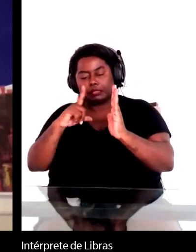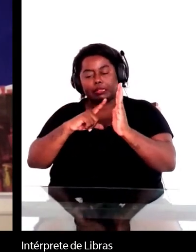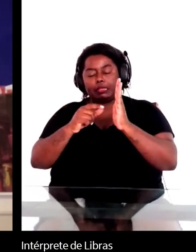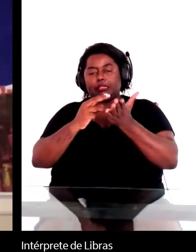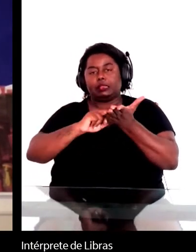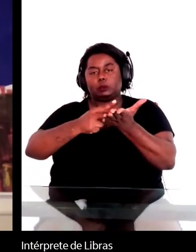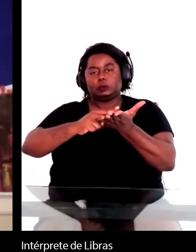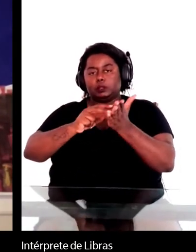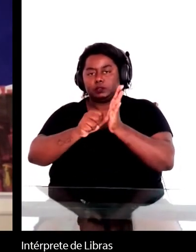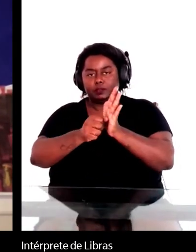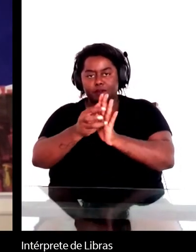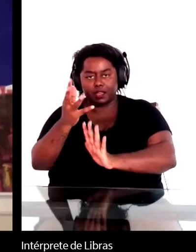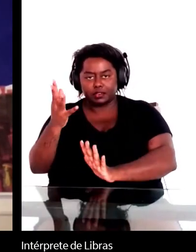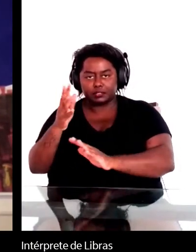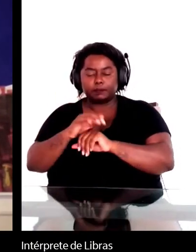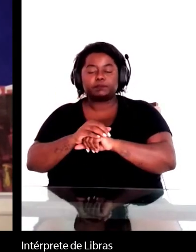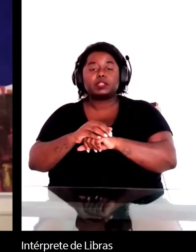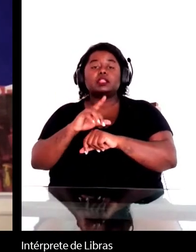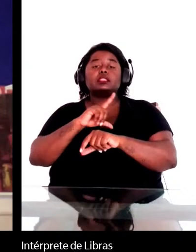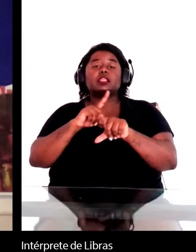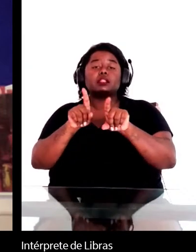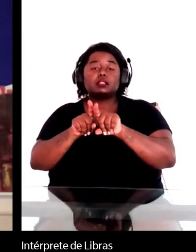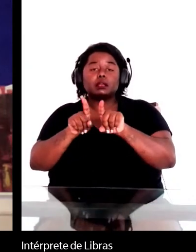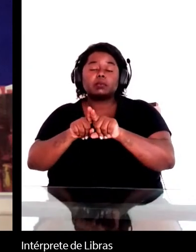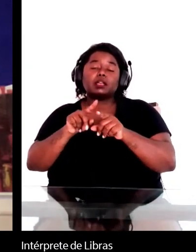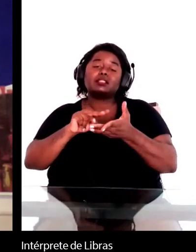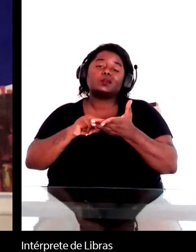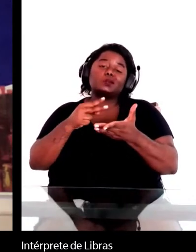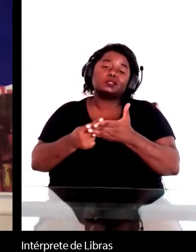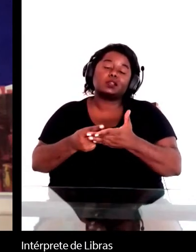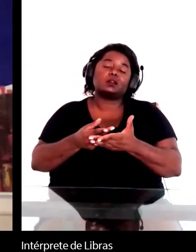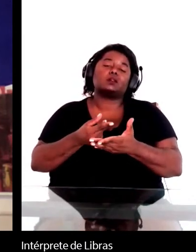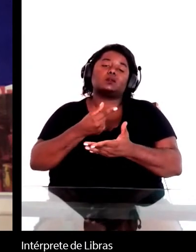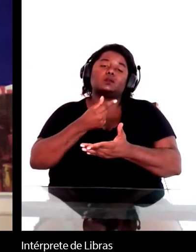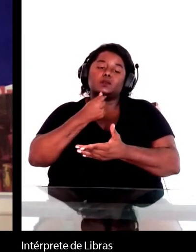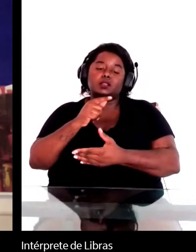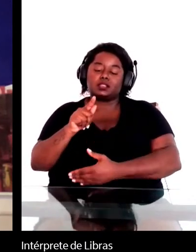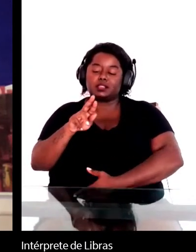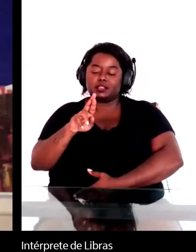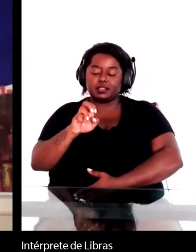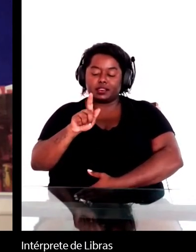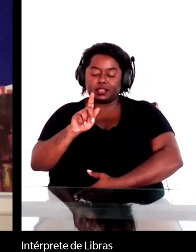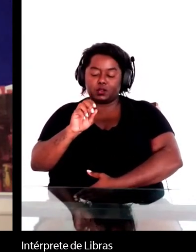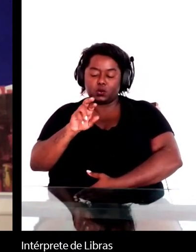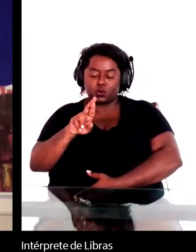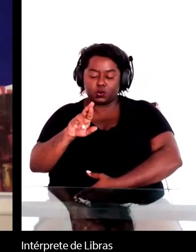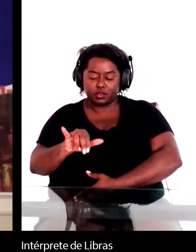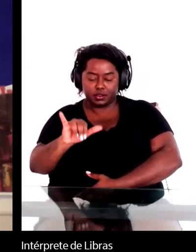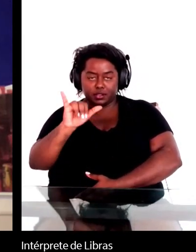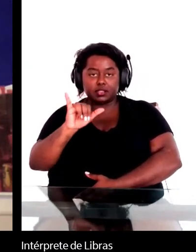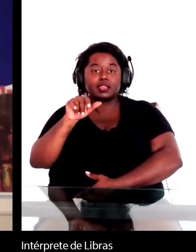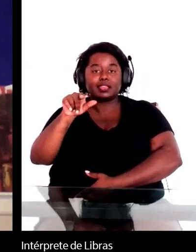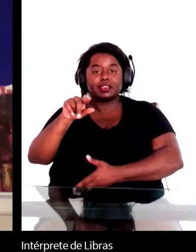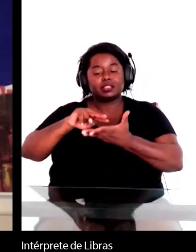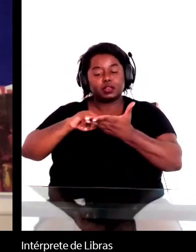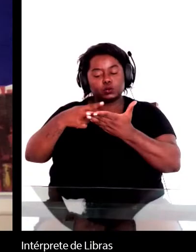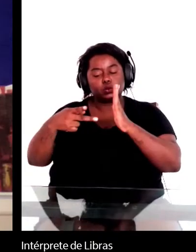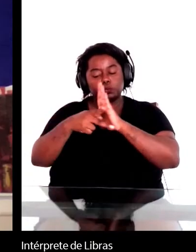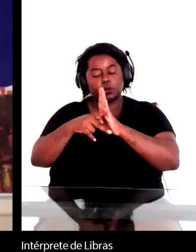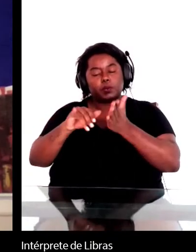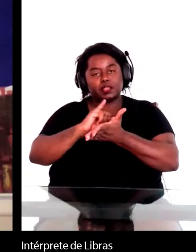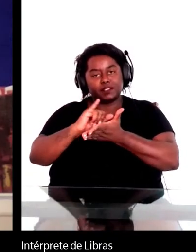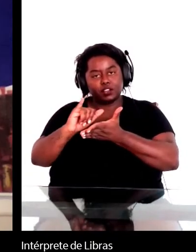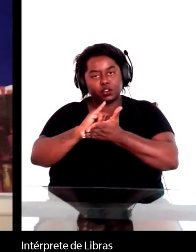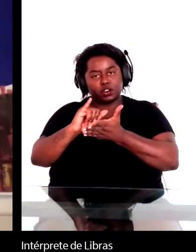Memórias Pássimas traduzidas pelo Gregory Bassa, conhecido tradutor de Nova York, na edição de Oxford, que é de 97,